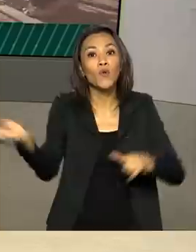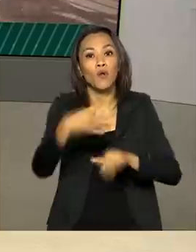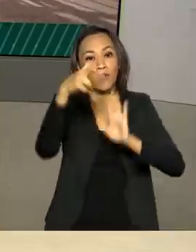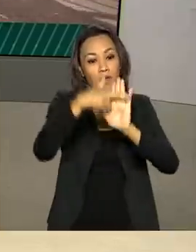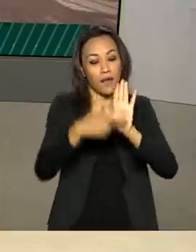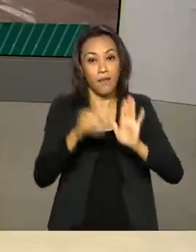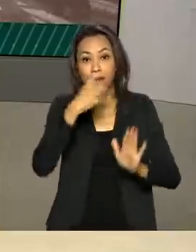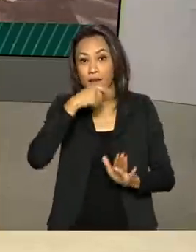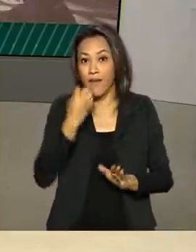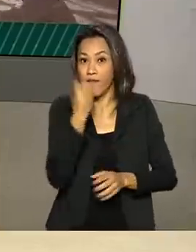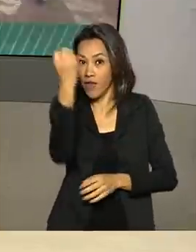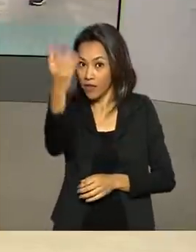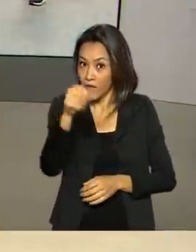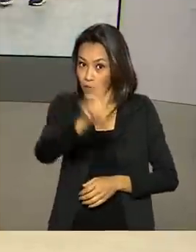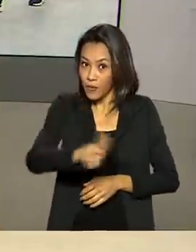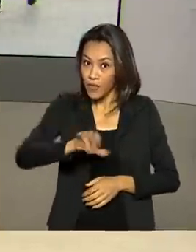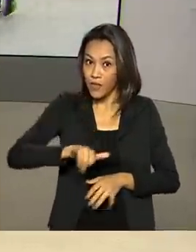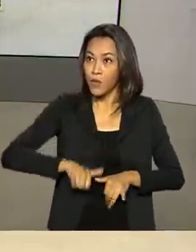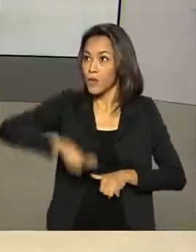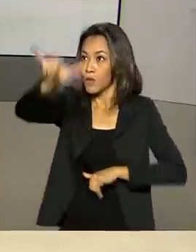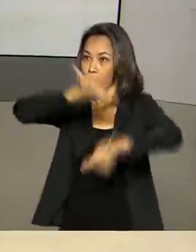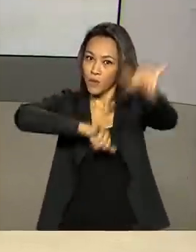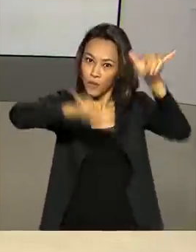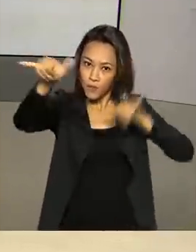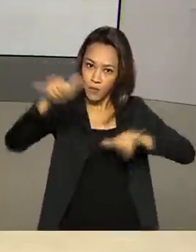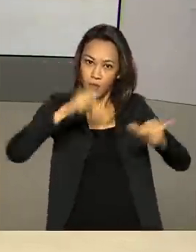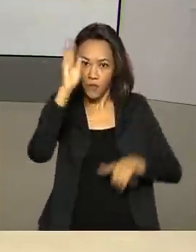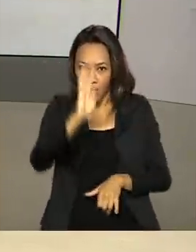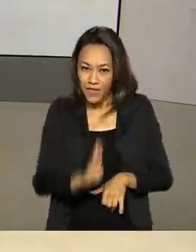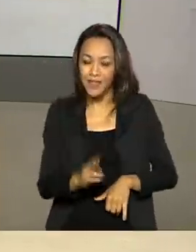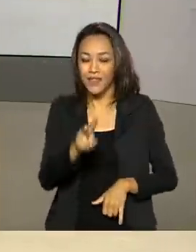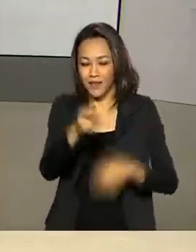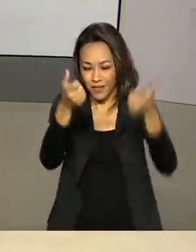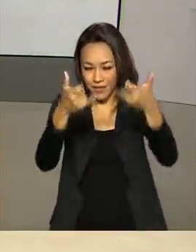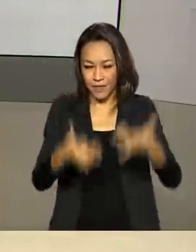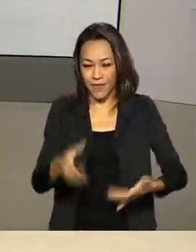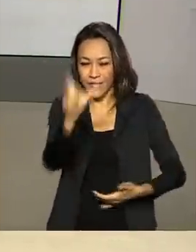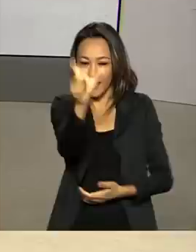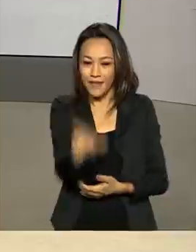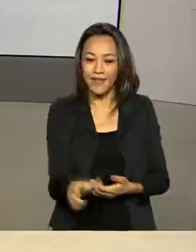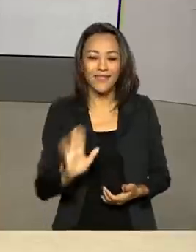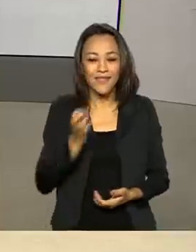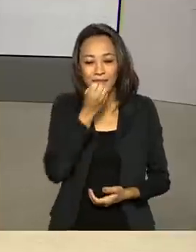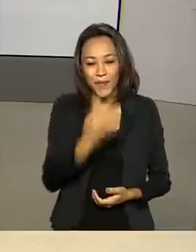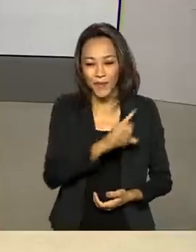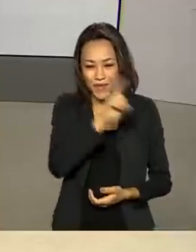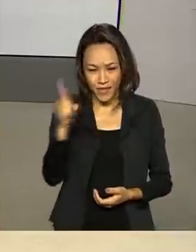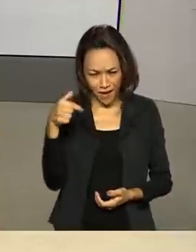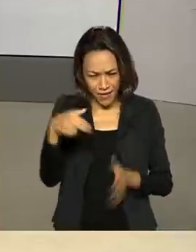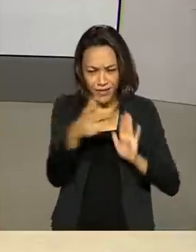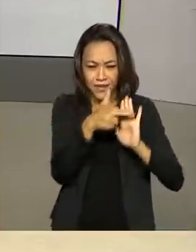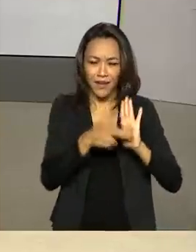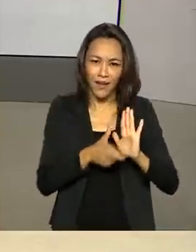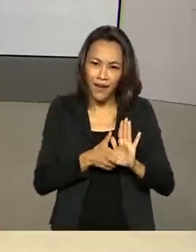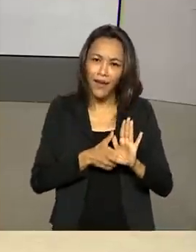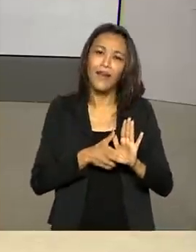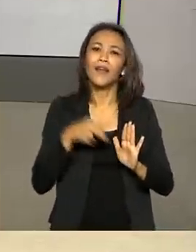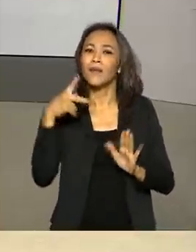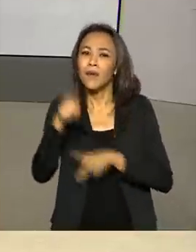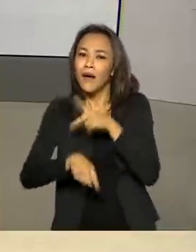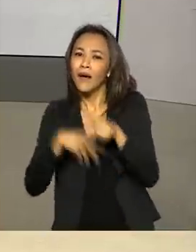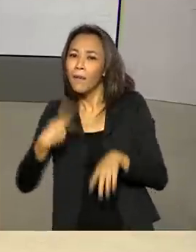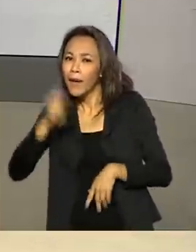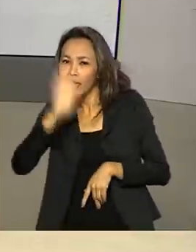brasileiros. Quem explica melhor para a gente é a repórter Alessandra Lago. Alessandra, bom dia. Essas regras valem para brasileiros ou